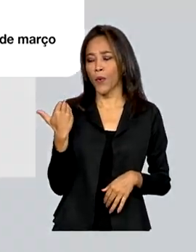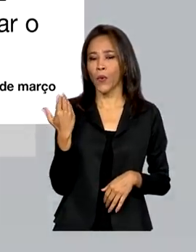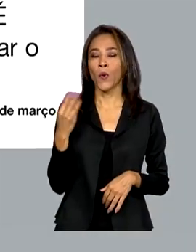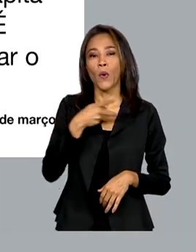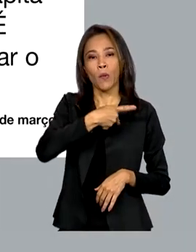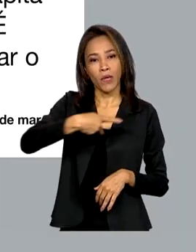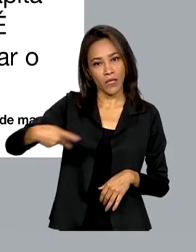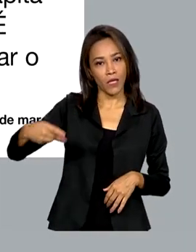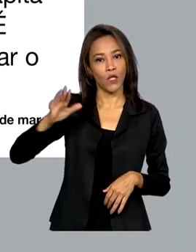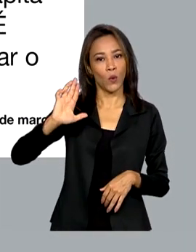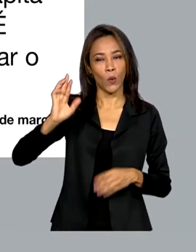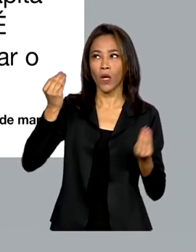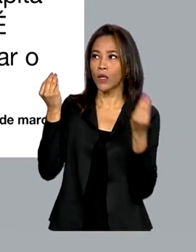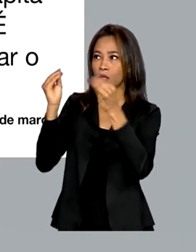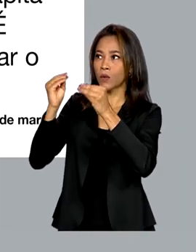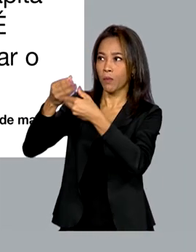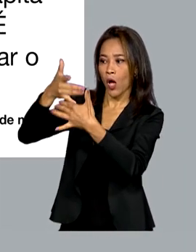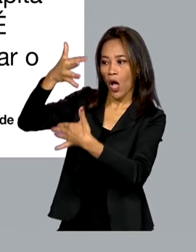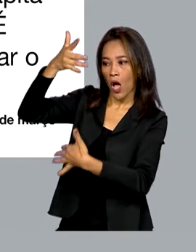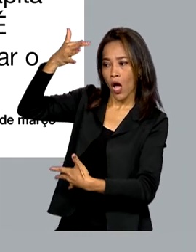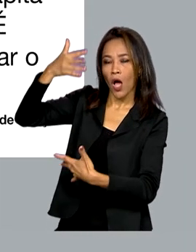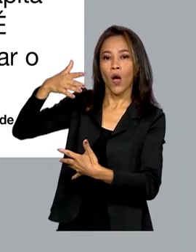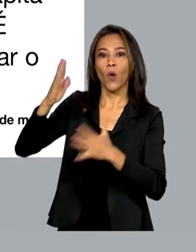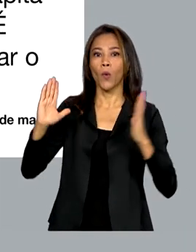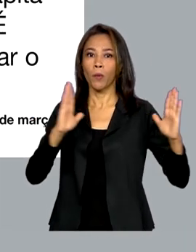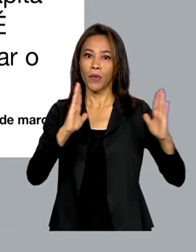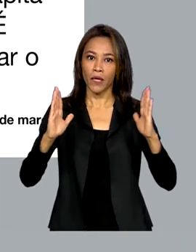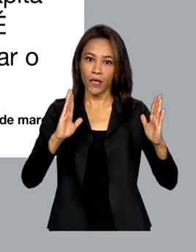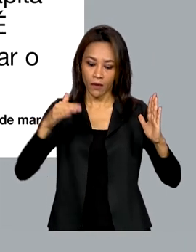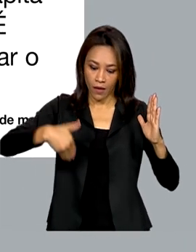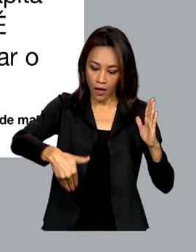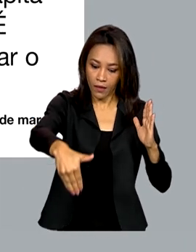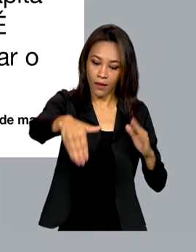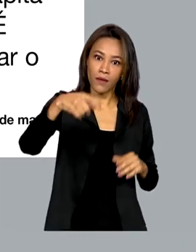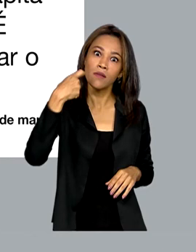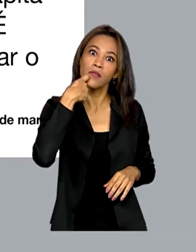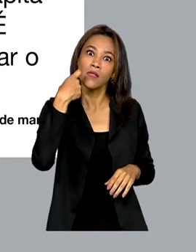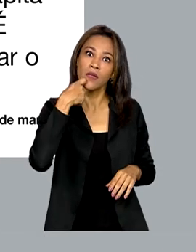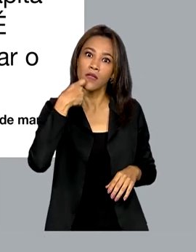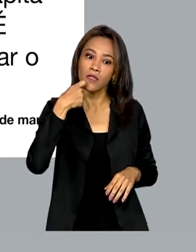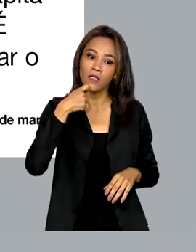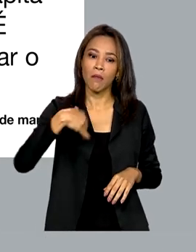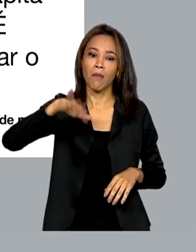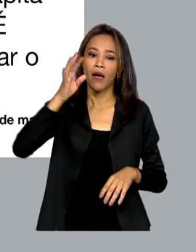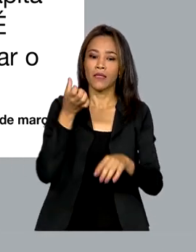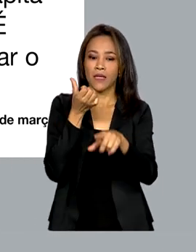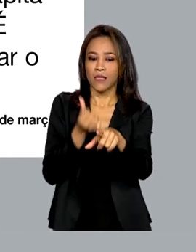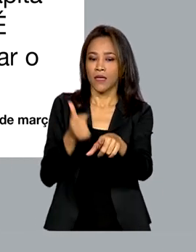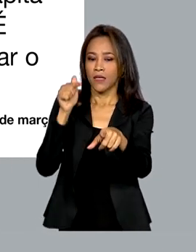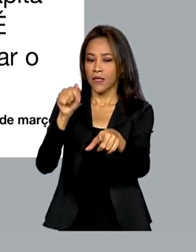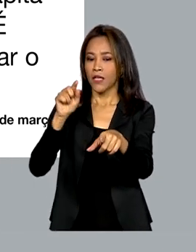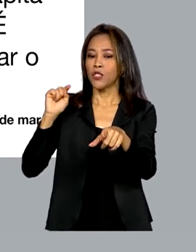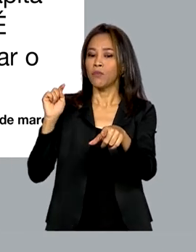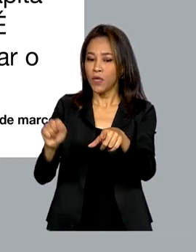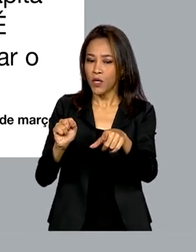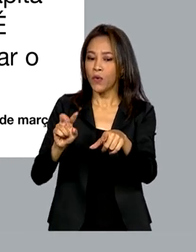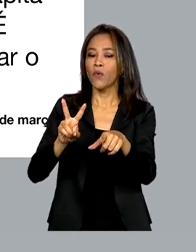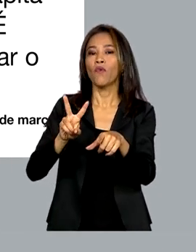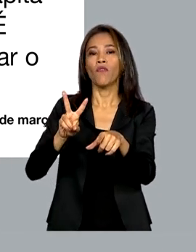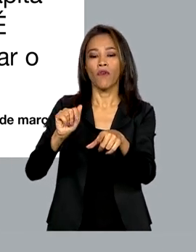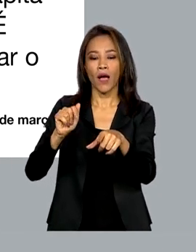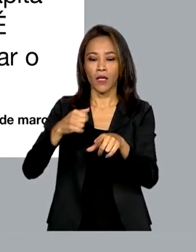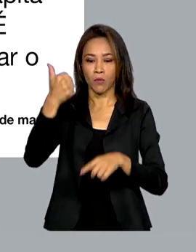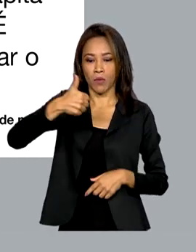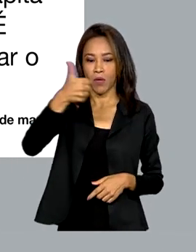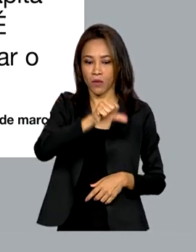Lula relembrou aos estudantes que o prazo vai até esta sexta-feira. São mais de 67 mil vagas no primeiro semestre de